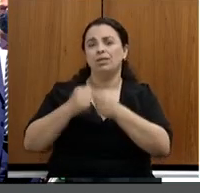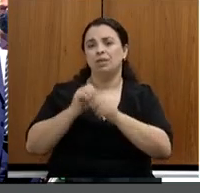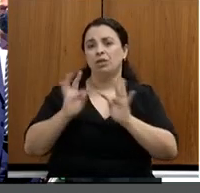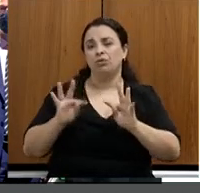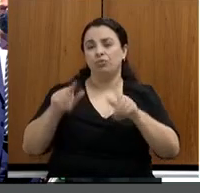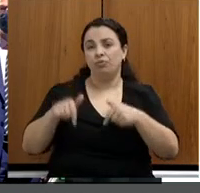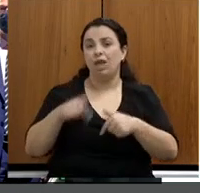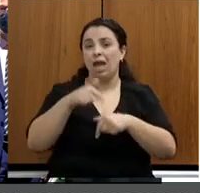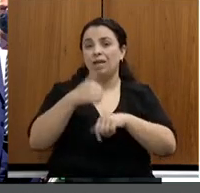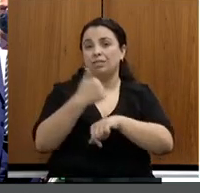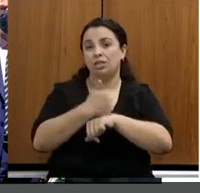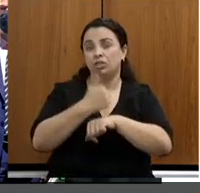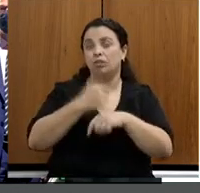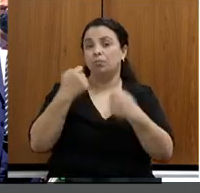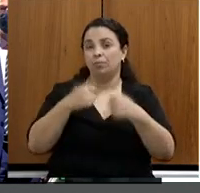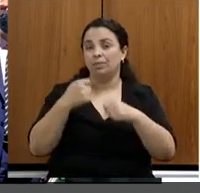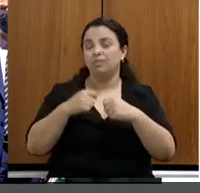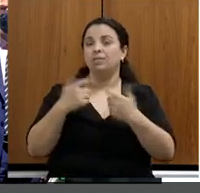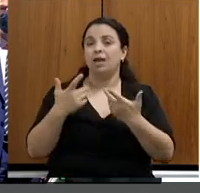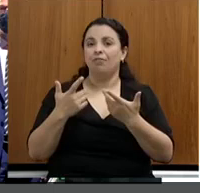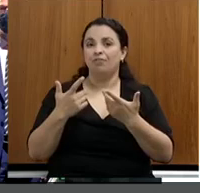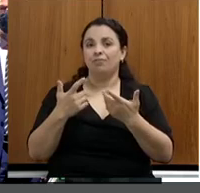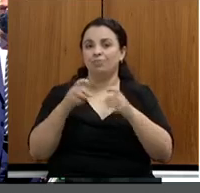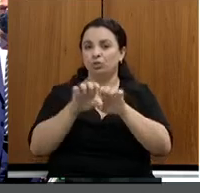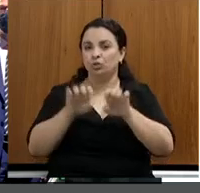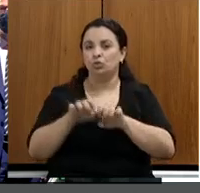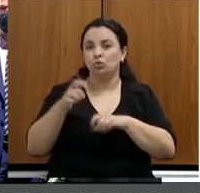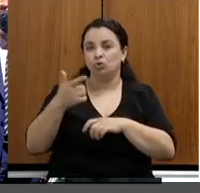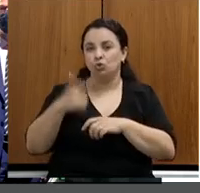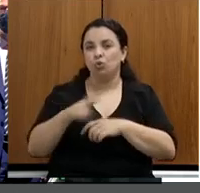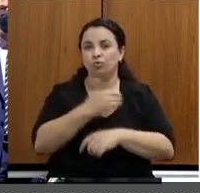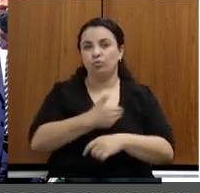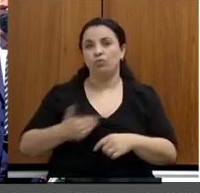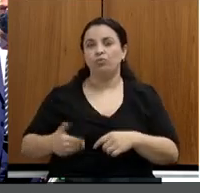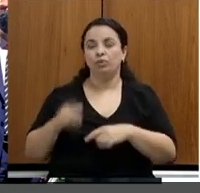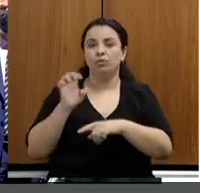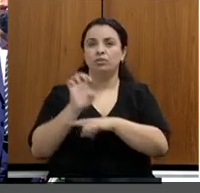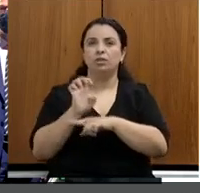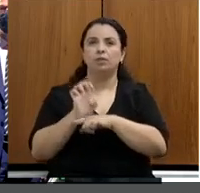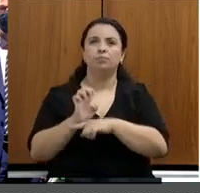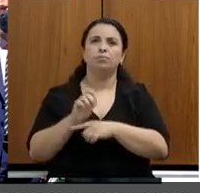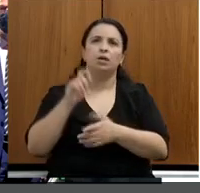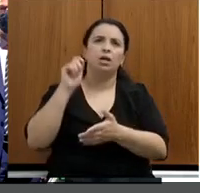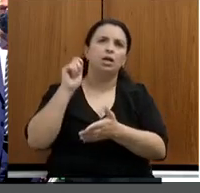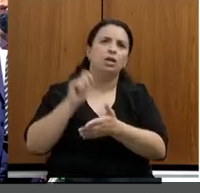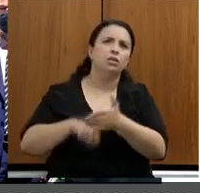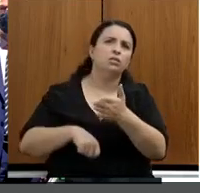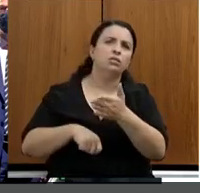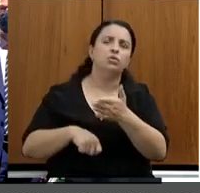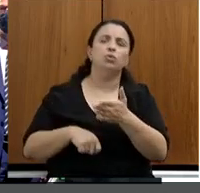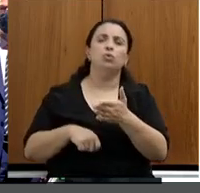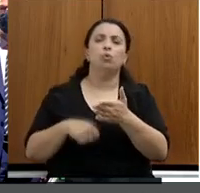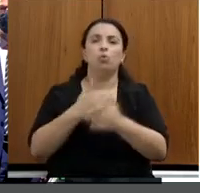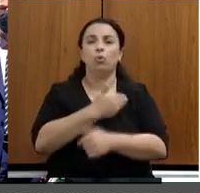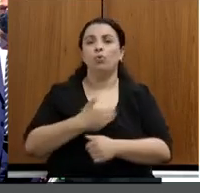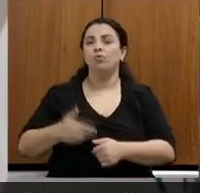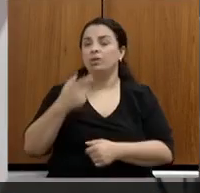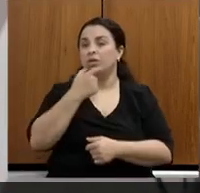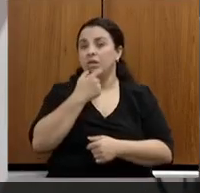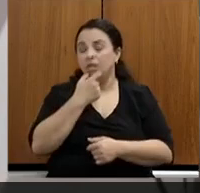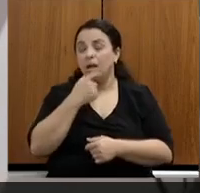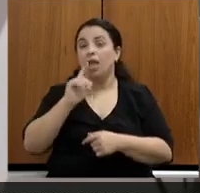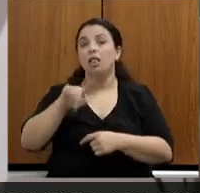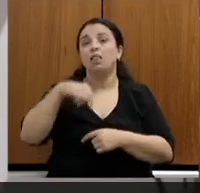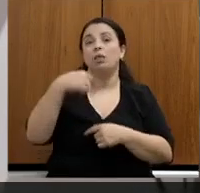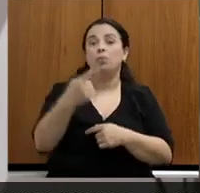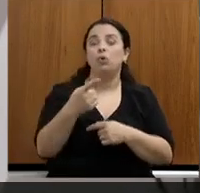se reestruturar no governo do Estado. Assinamos um MOU com o governo britânico, na sequência, o governador,